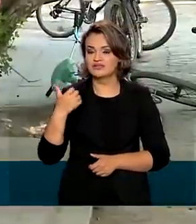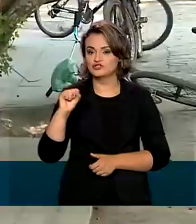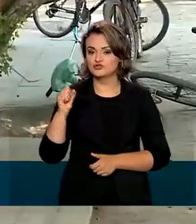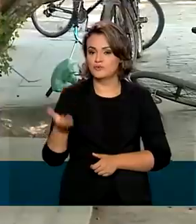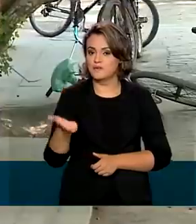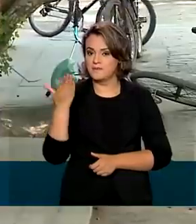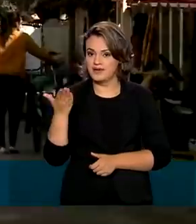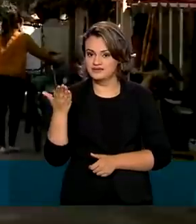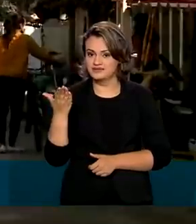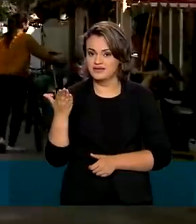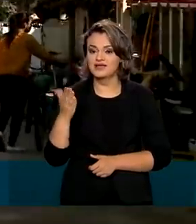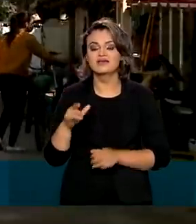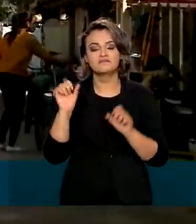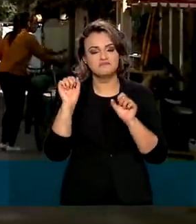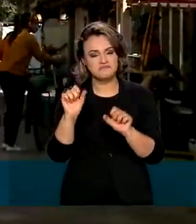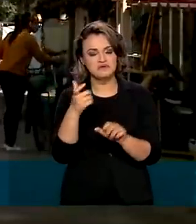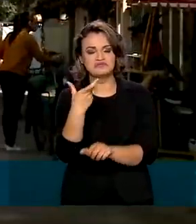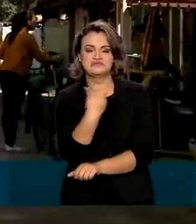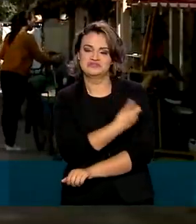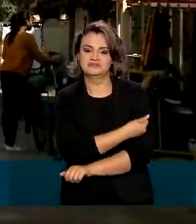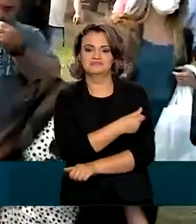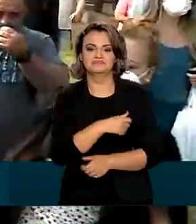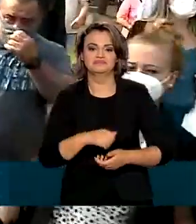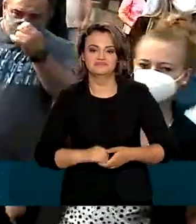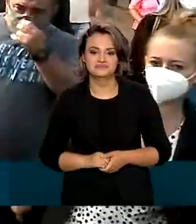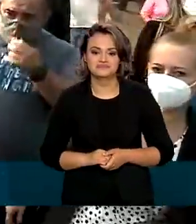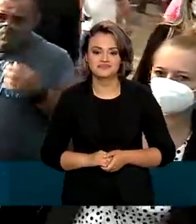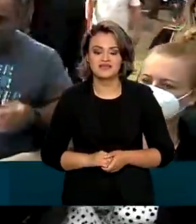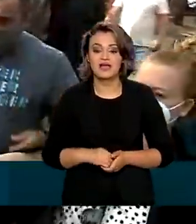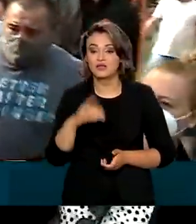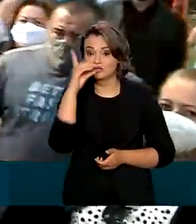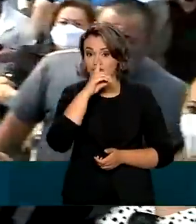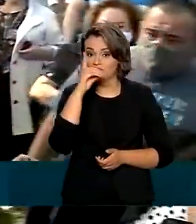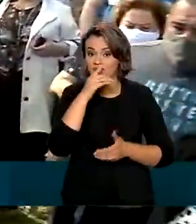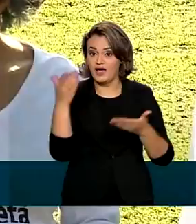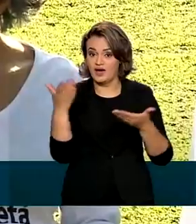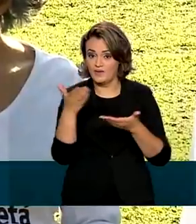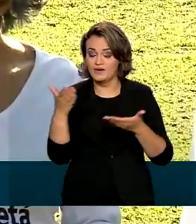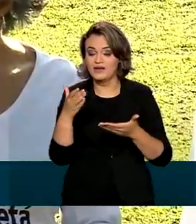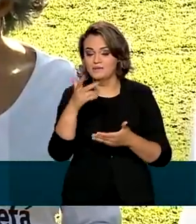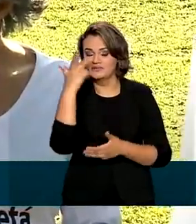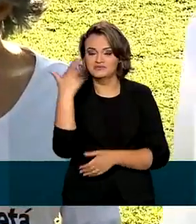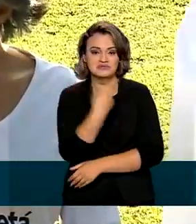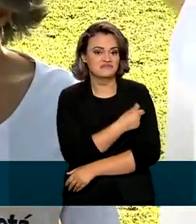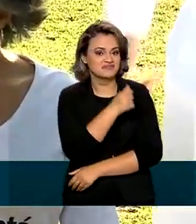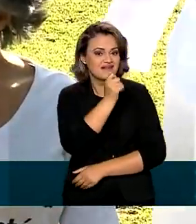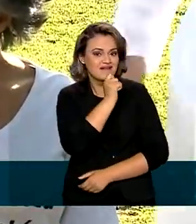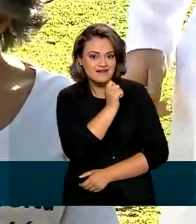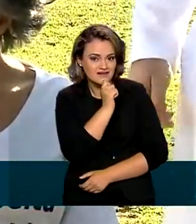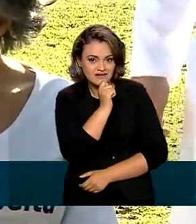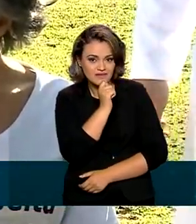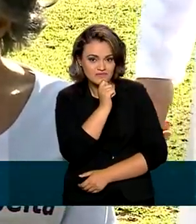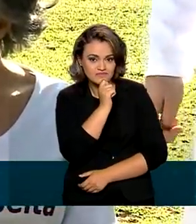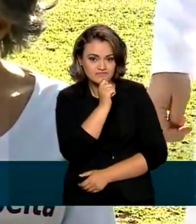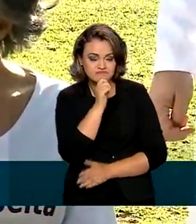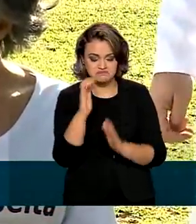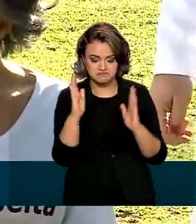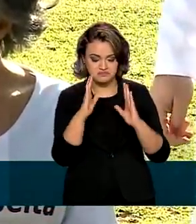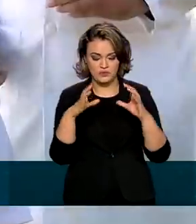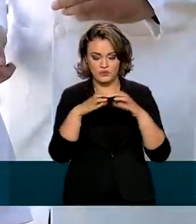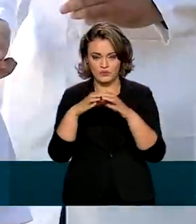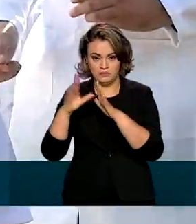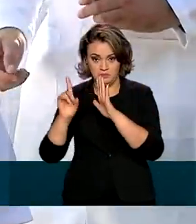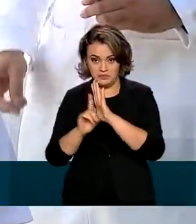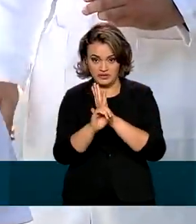de 18 anos e podem ser vacinados. Nesse domingo, quem ainda não havia recebido a vacina dentro dos grupos